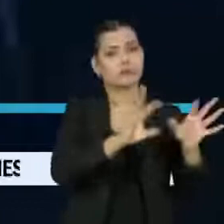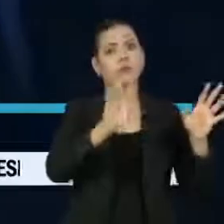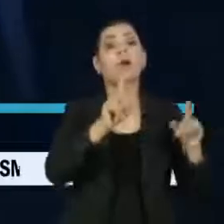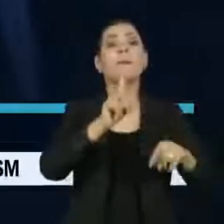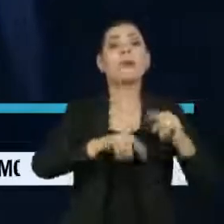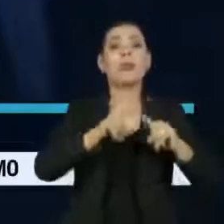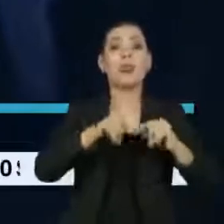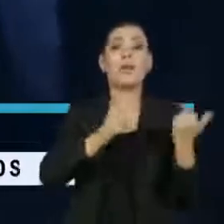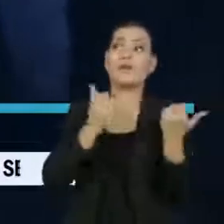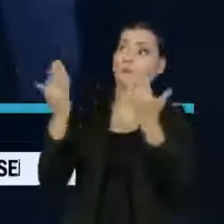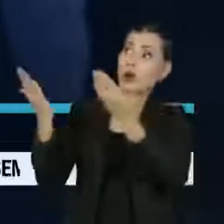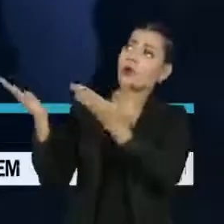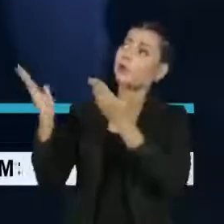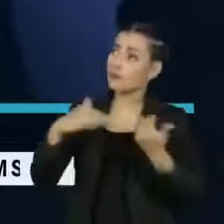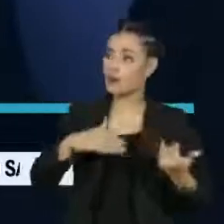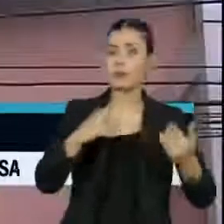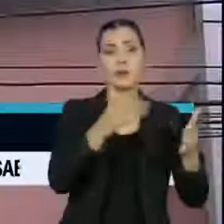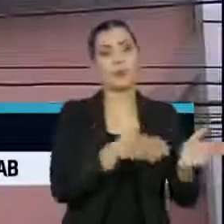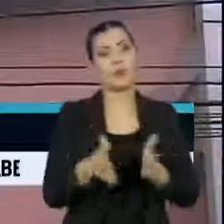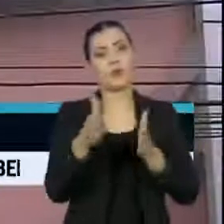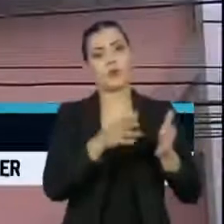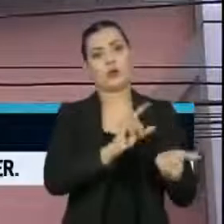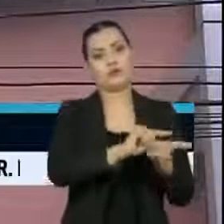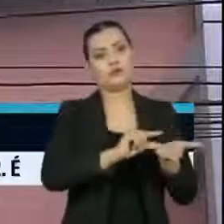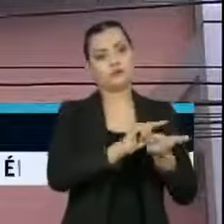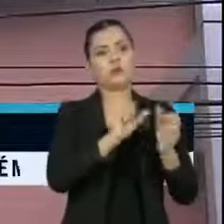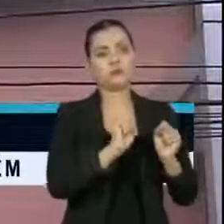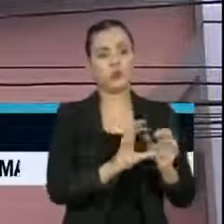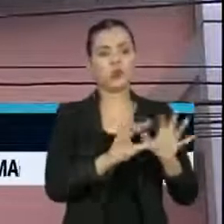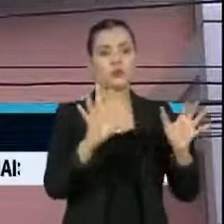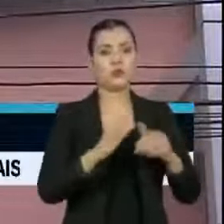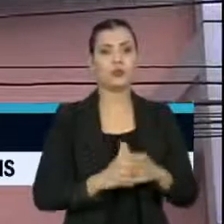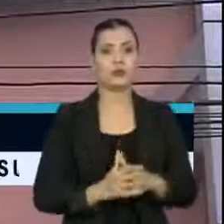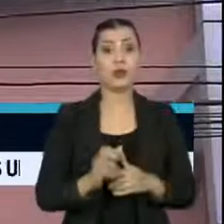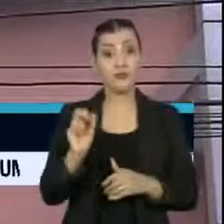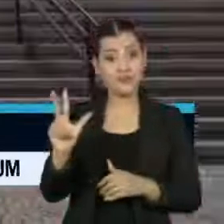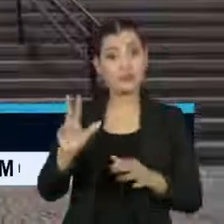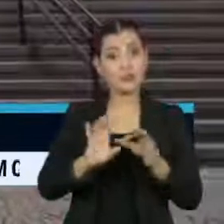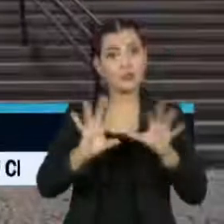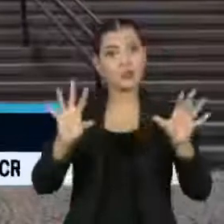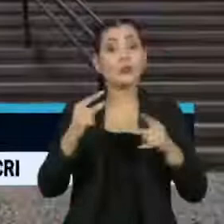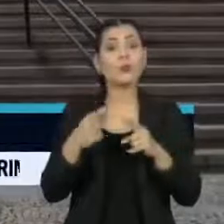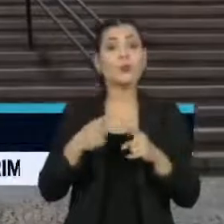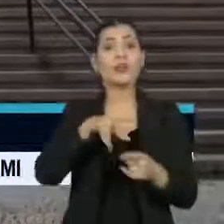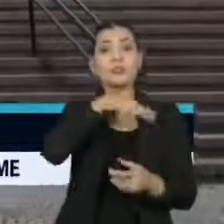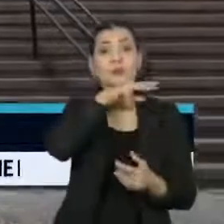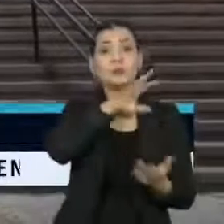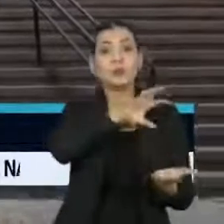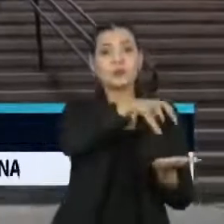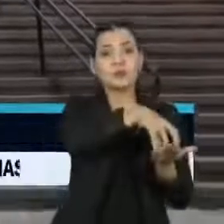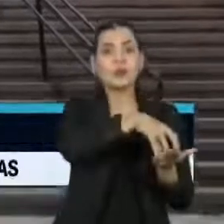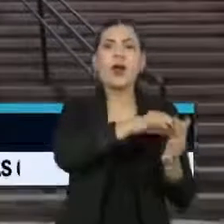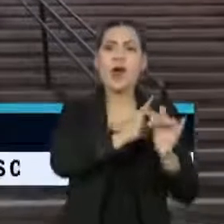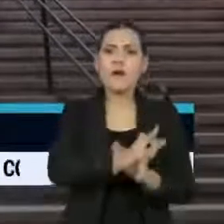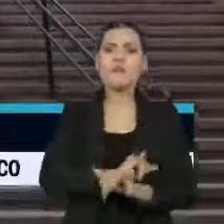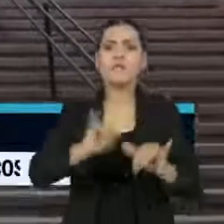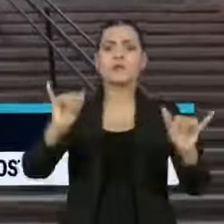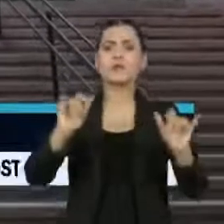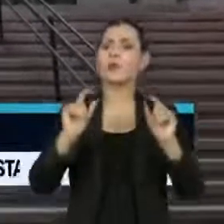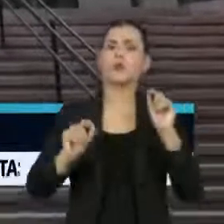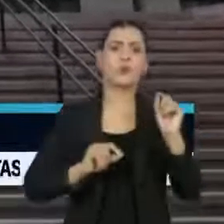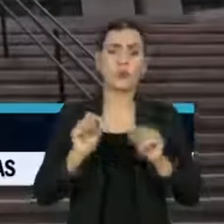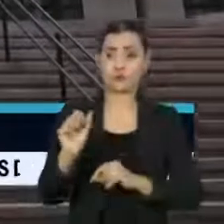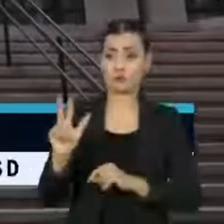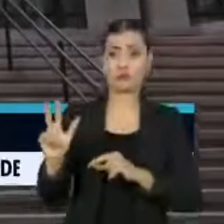matéria-prima para a produção da Coronavac. A liberação da Anvisa aconteceu depois que o Instituto Butantan afirmou que a agência